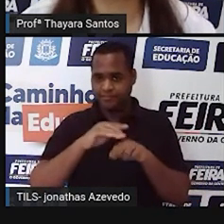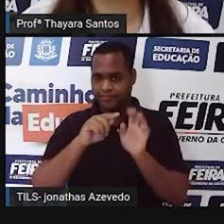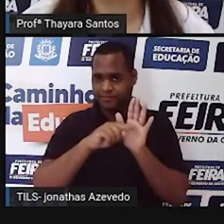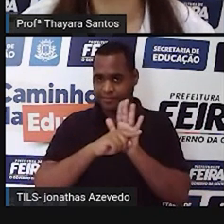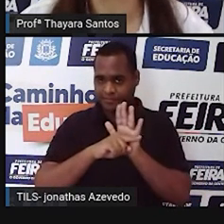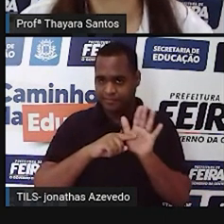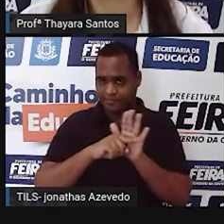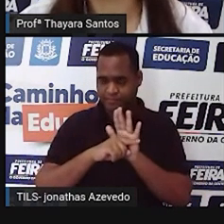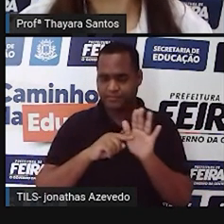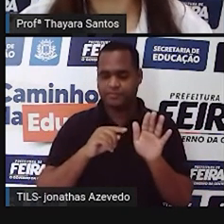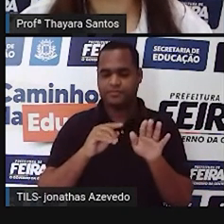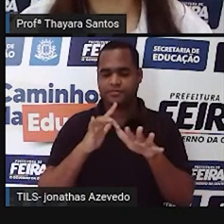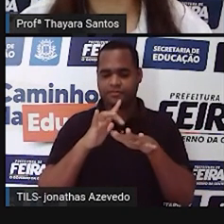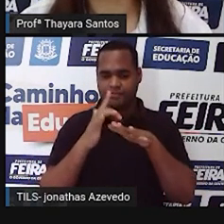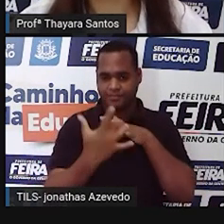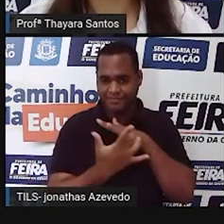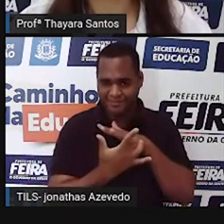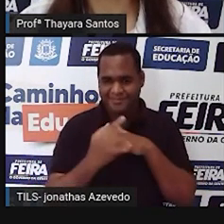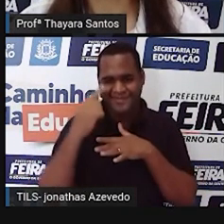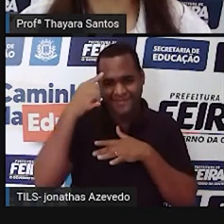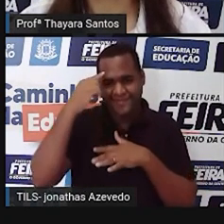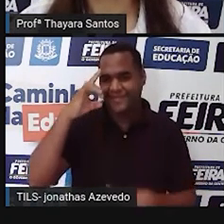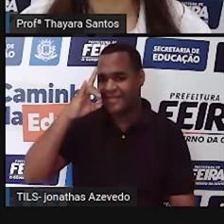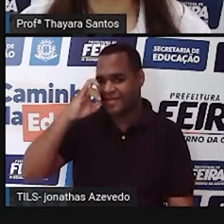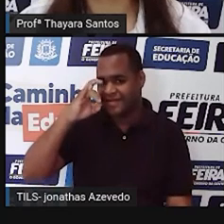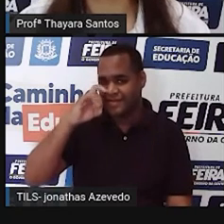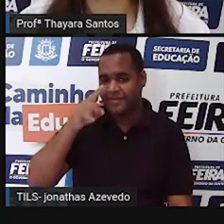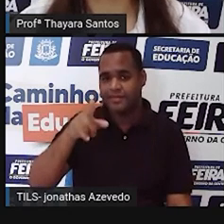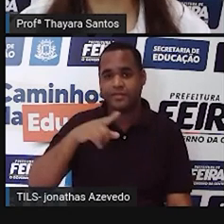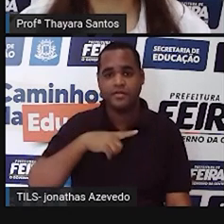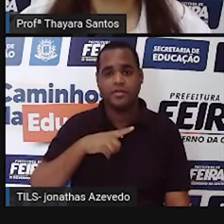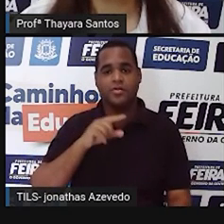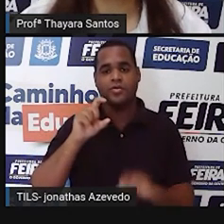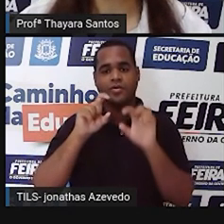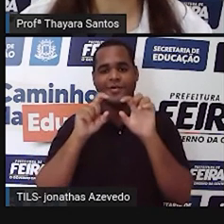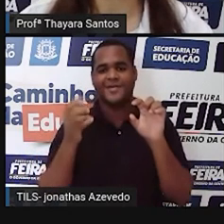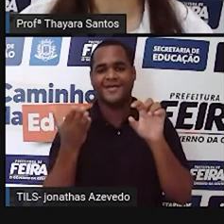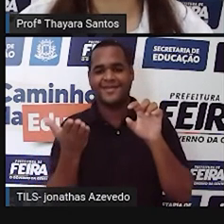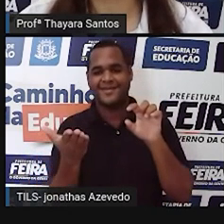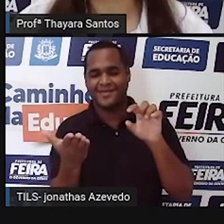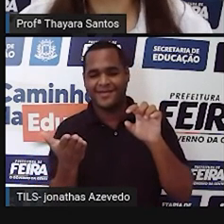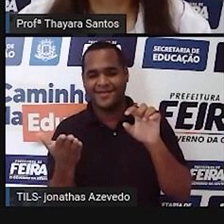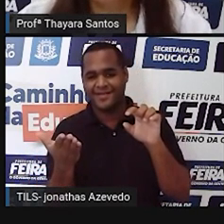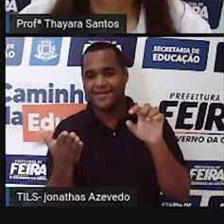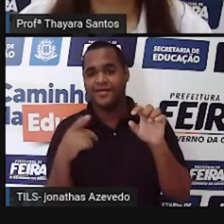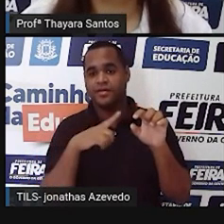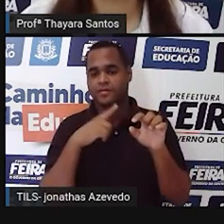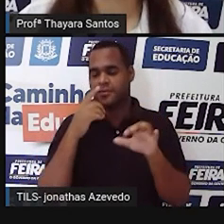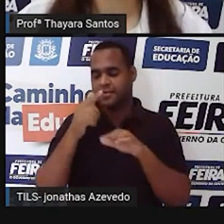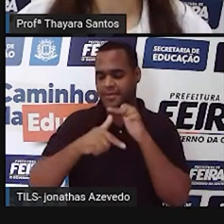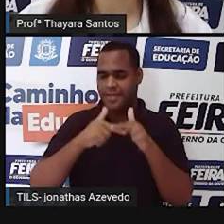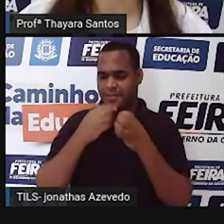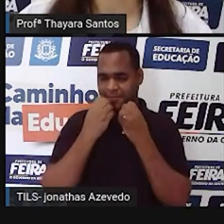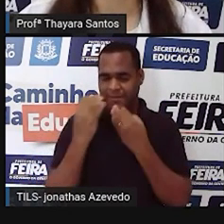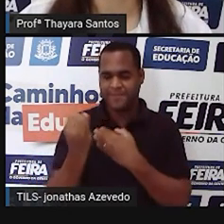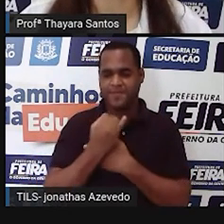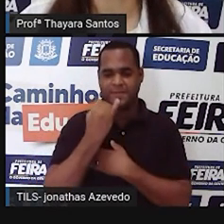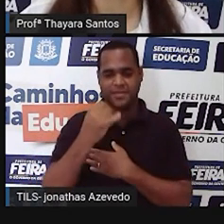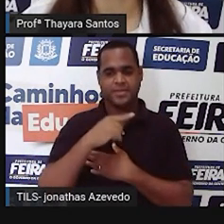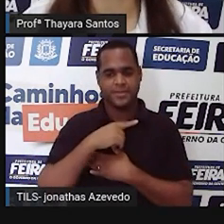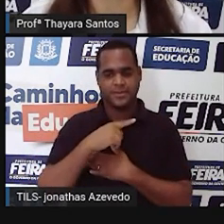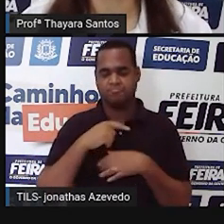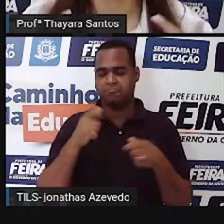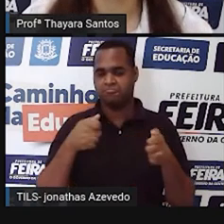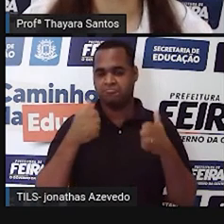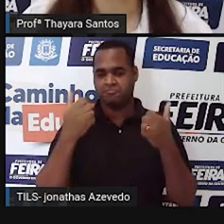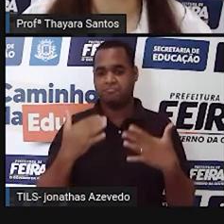quem usa as redes sociais no Instagram tem esse daqui a Xalana Esperança que faz um trabalho muito bacana lá eles já tem